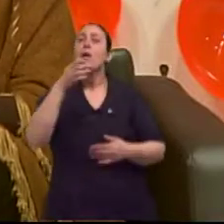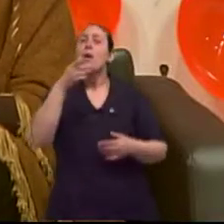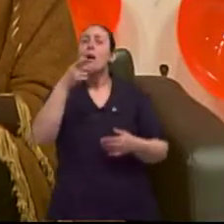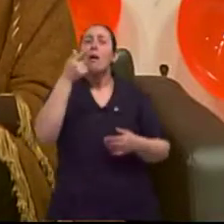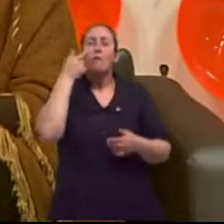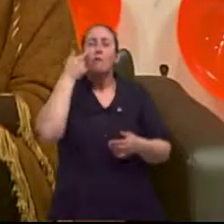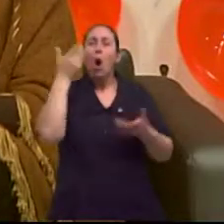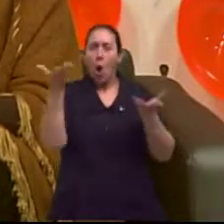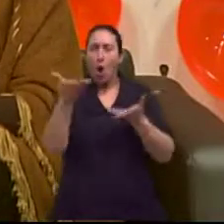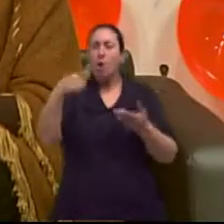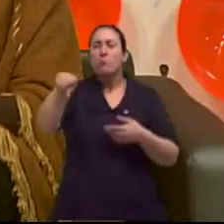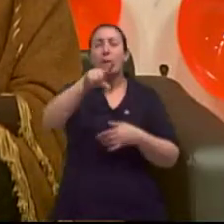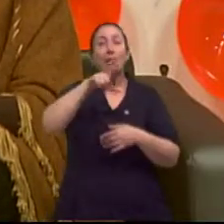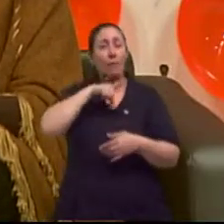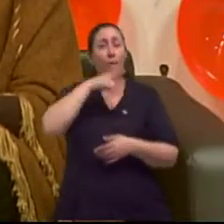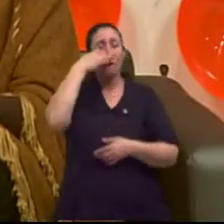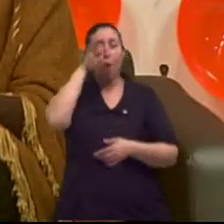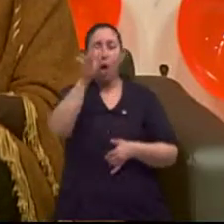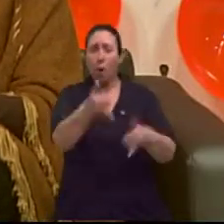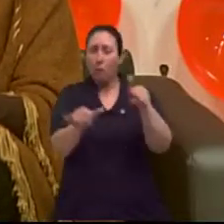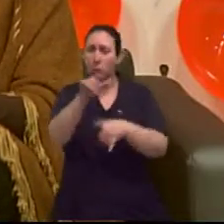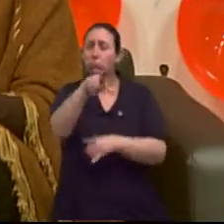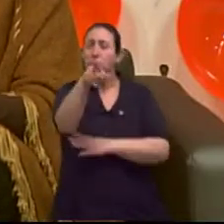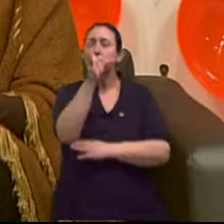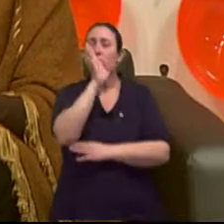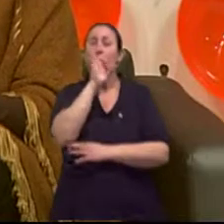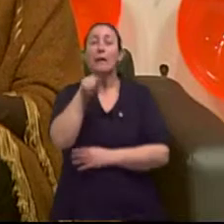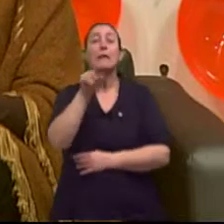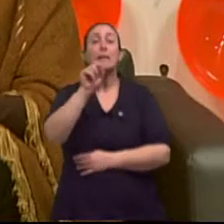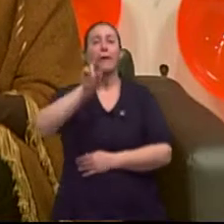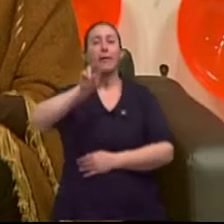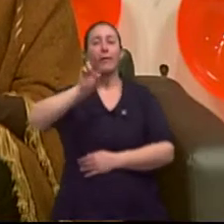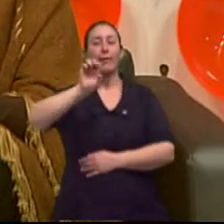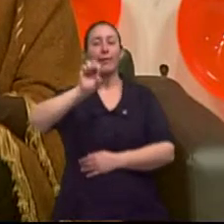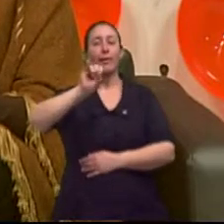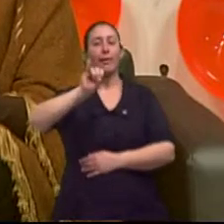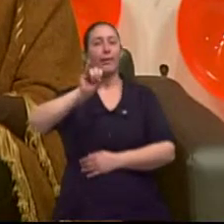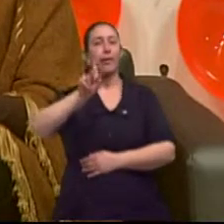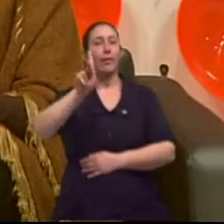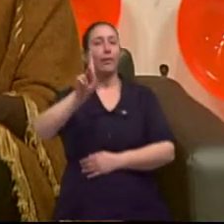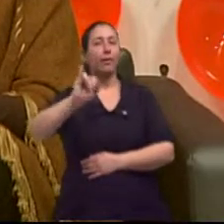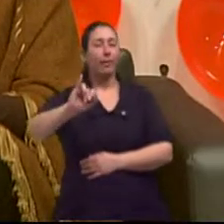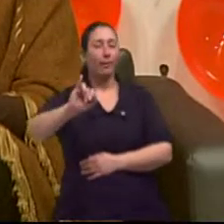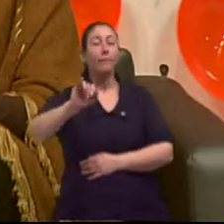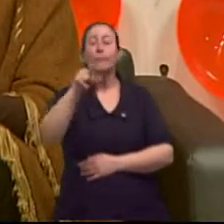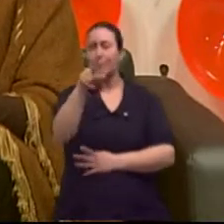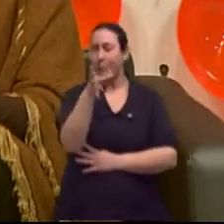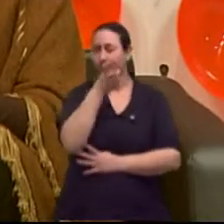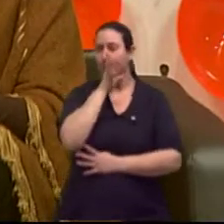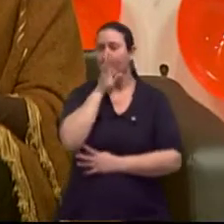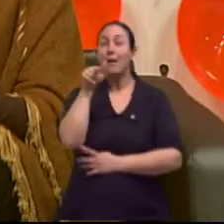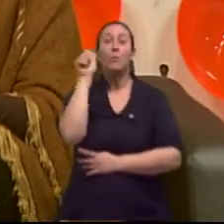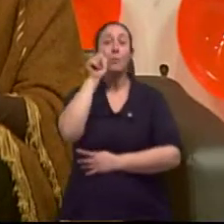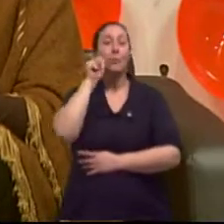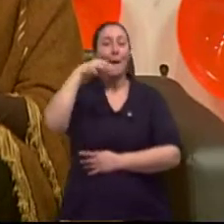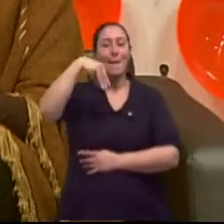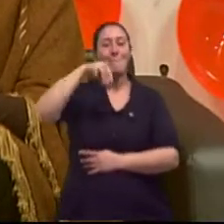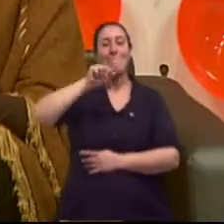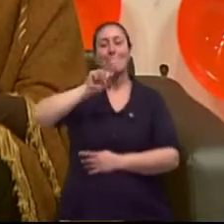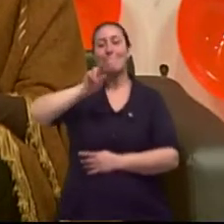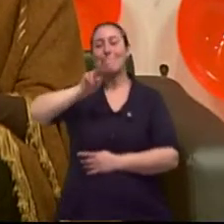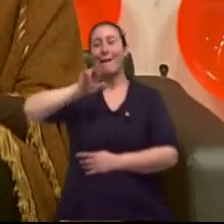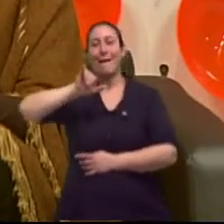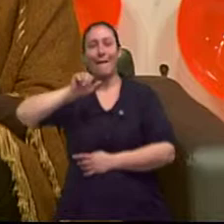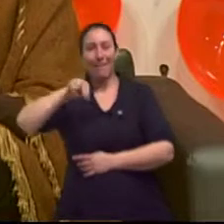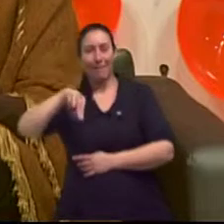florais alquímicos, também temos outra terapia integrativa, o Reiki. E nós vamos ver agora a história, então, da Maria da Conceição Vidal,